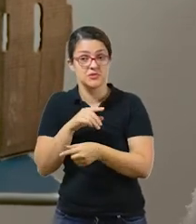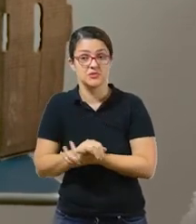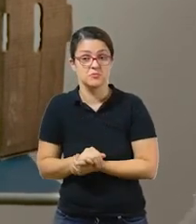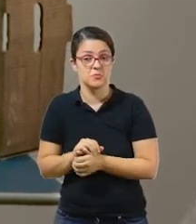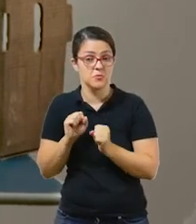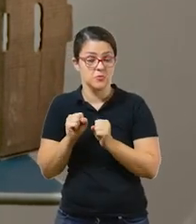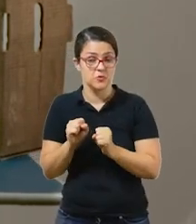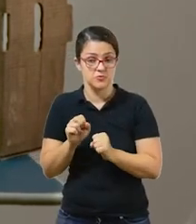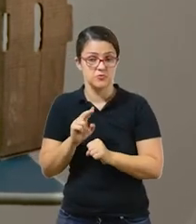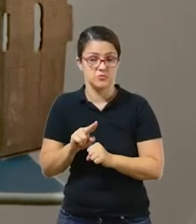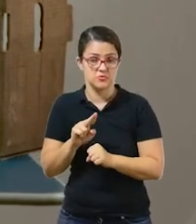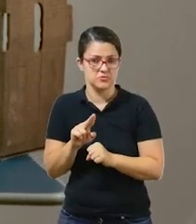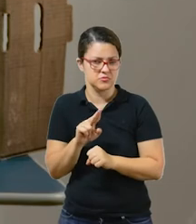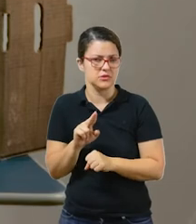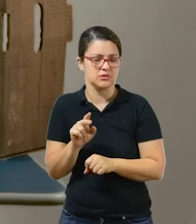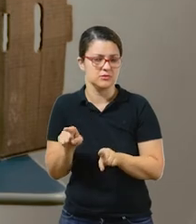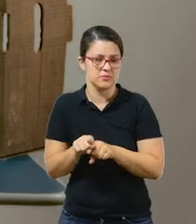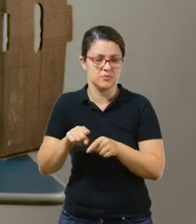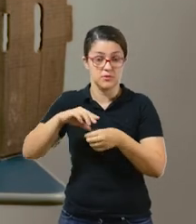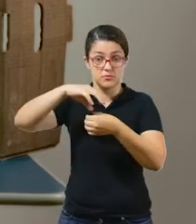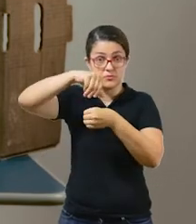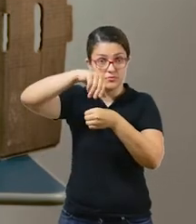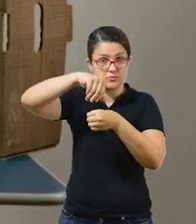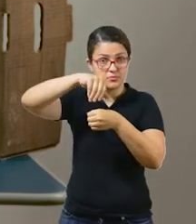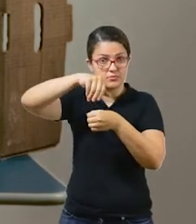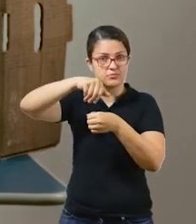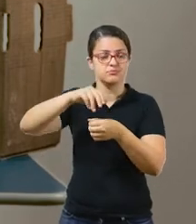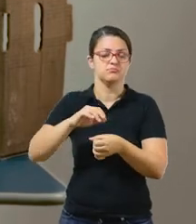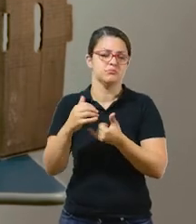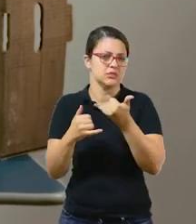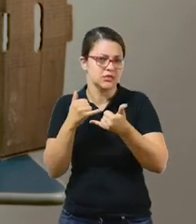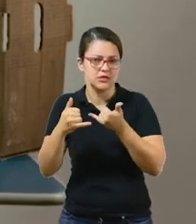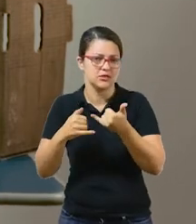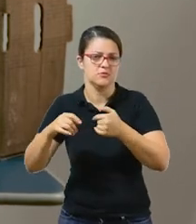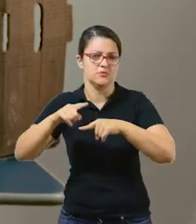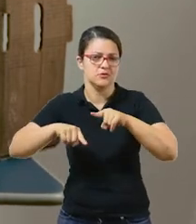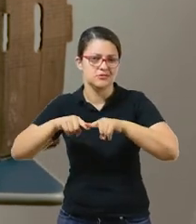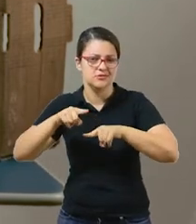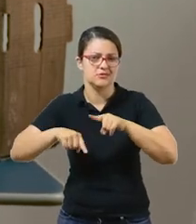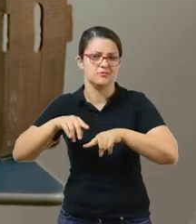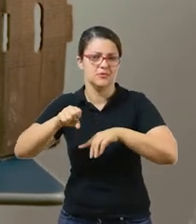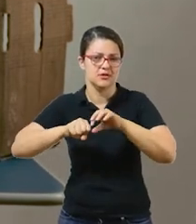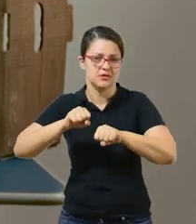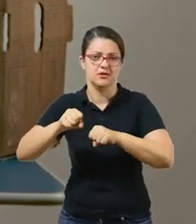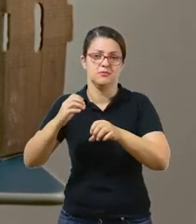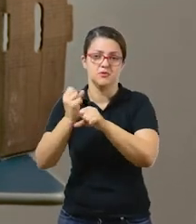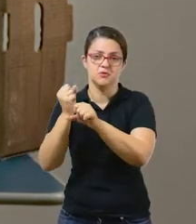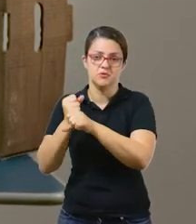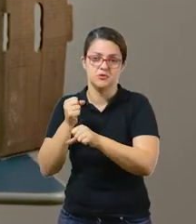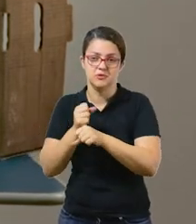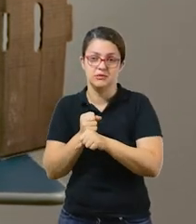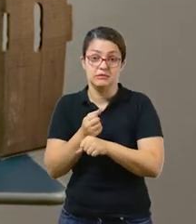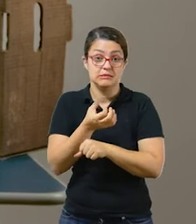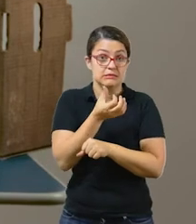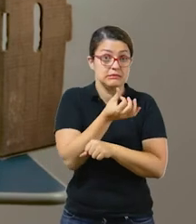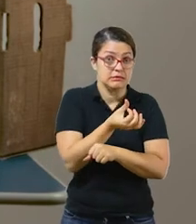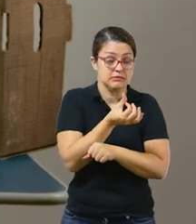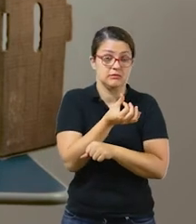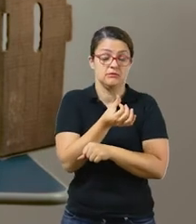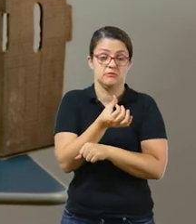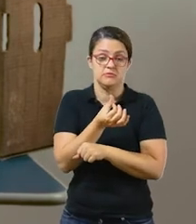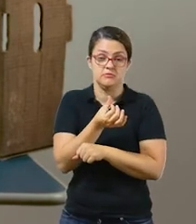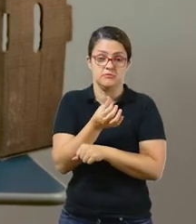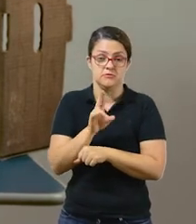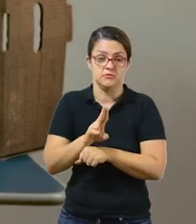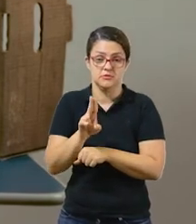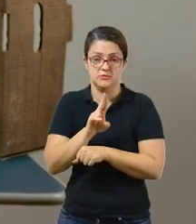pode utilizar, né? Umas tampinhas, uns objetos, brinquedos. E você vai, nesse caso, seis pecinhas,